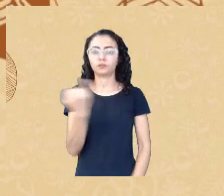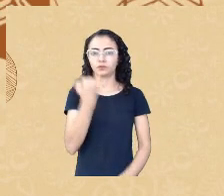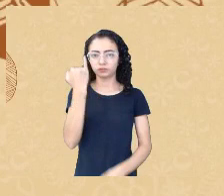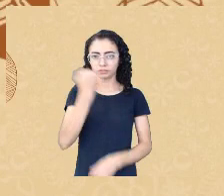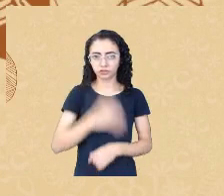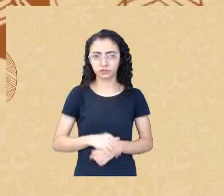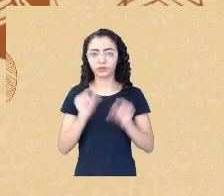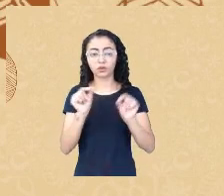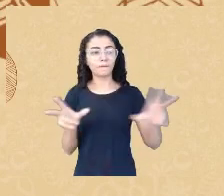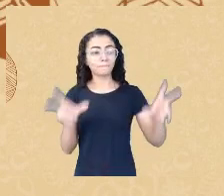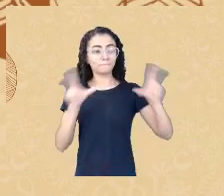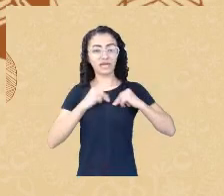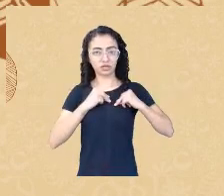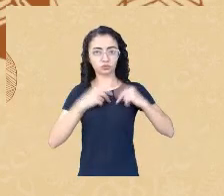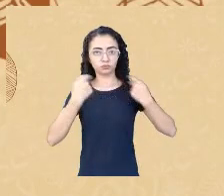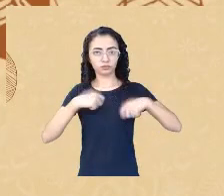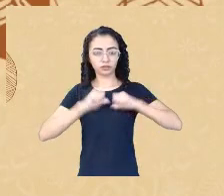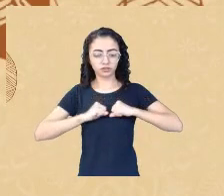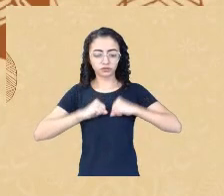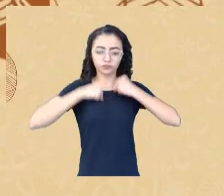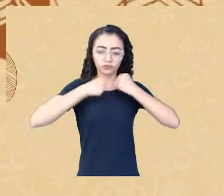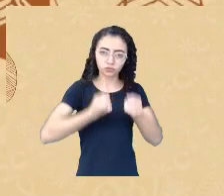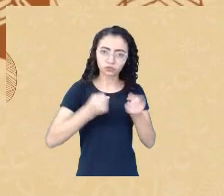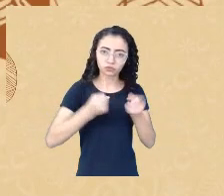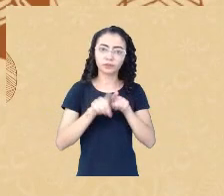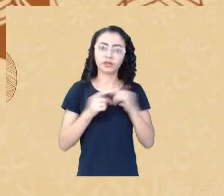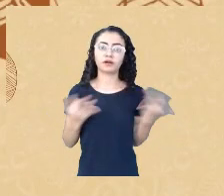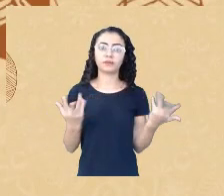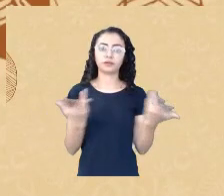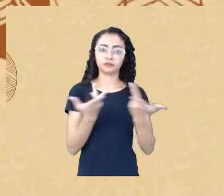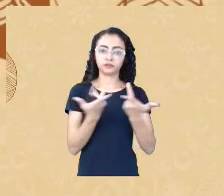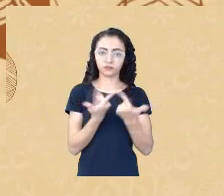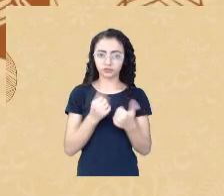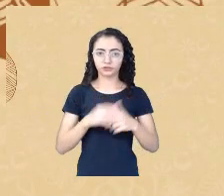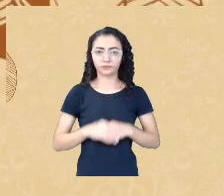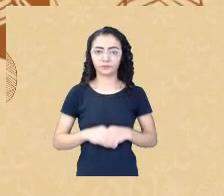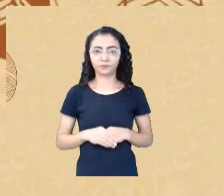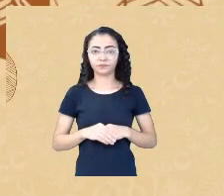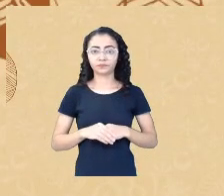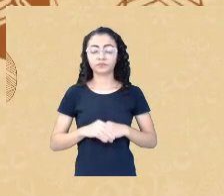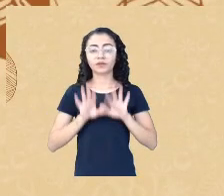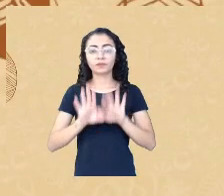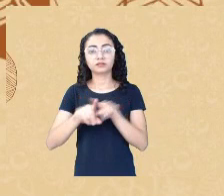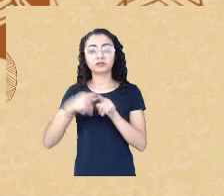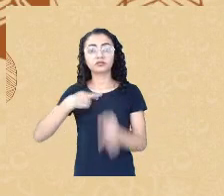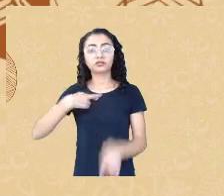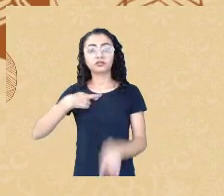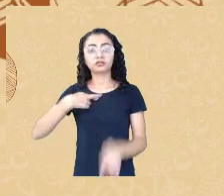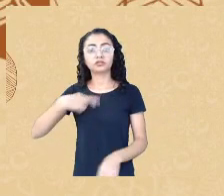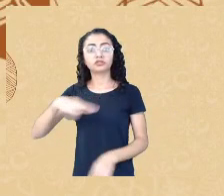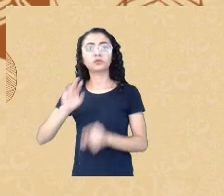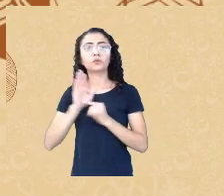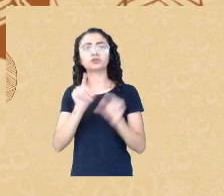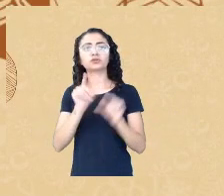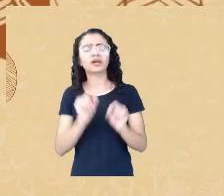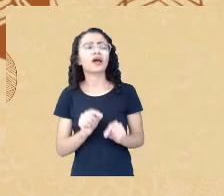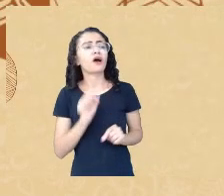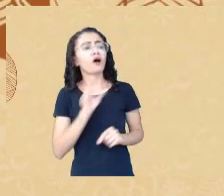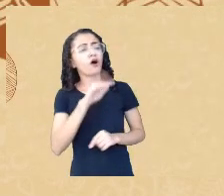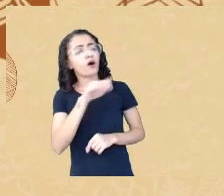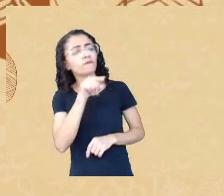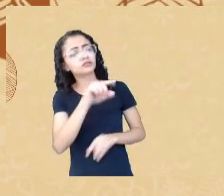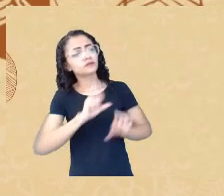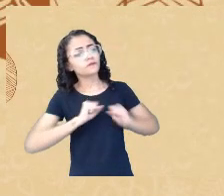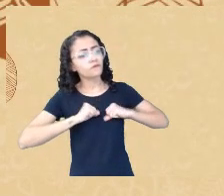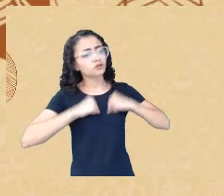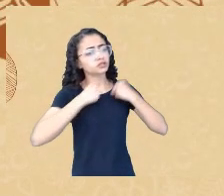habilidade e as religiões como um todo dão essa sensação as pessoas olha se você se esforçar se você fizer o melhor você